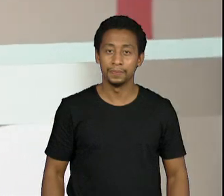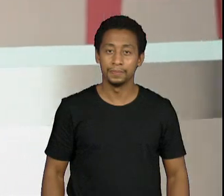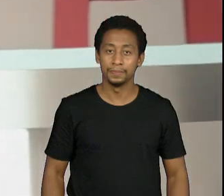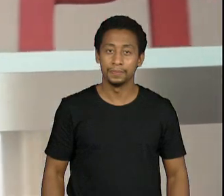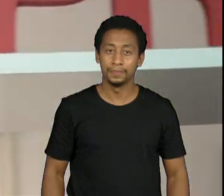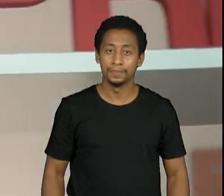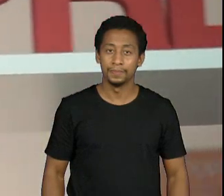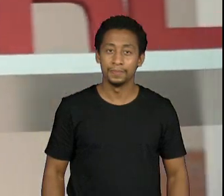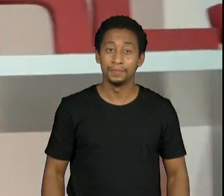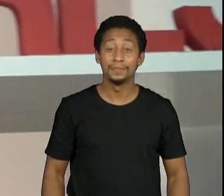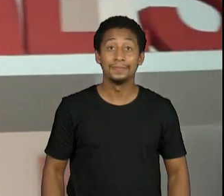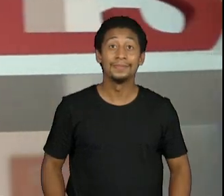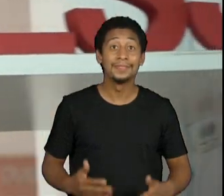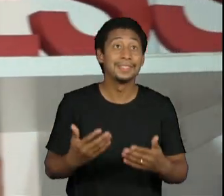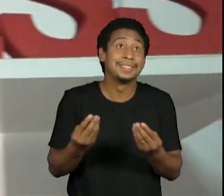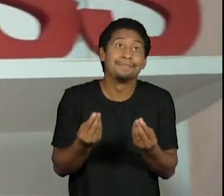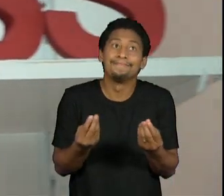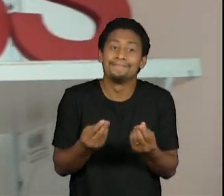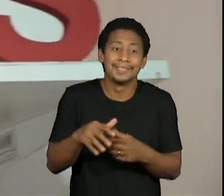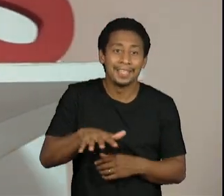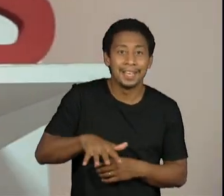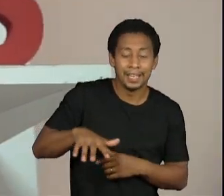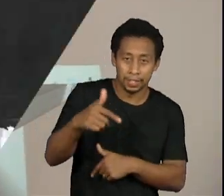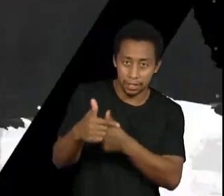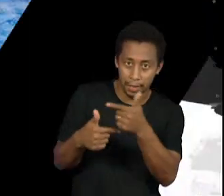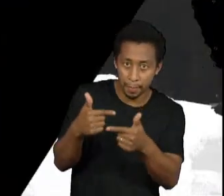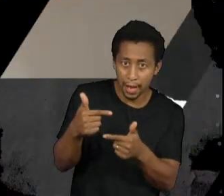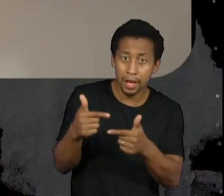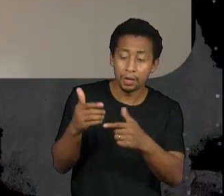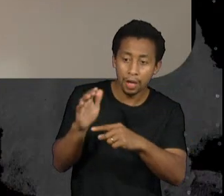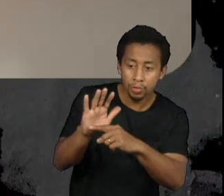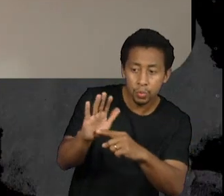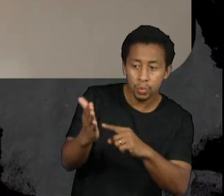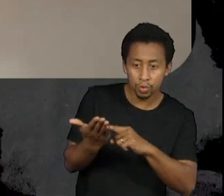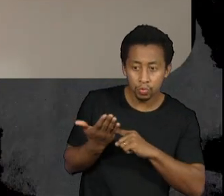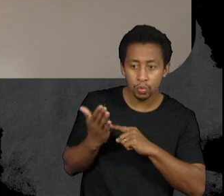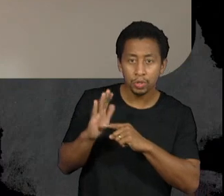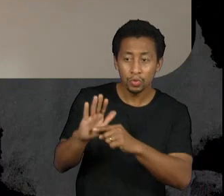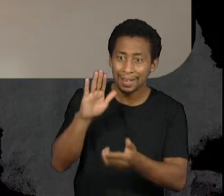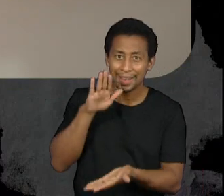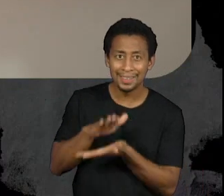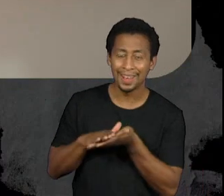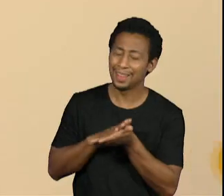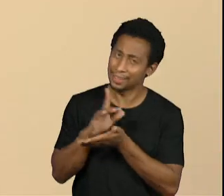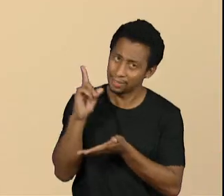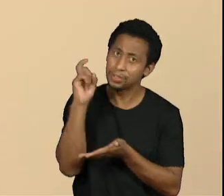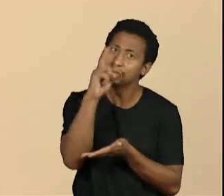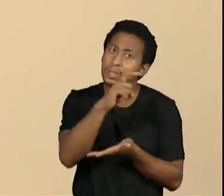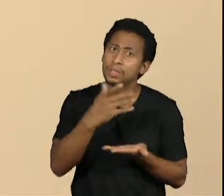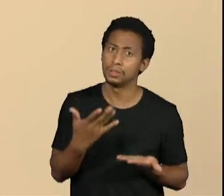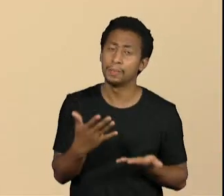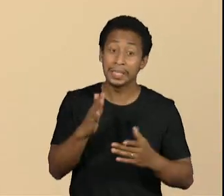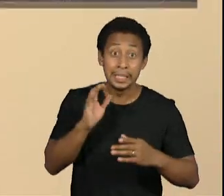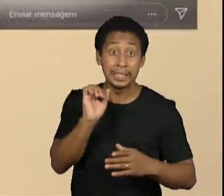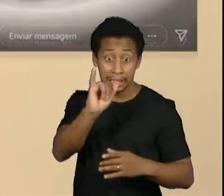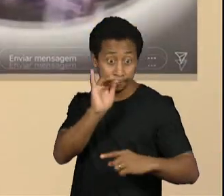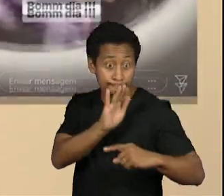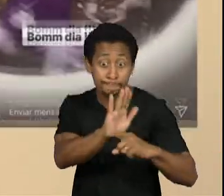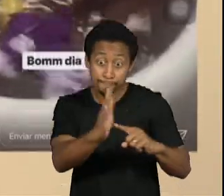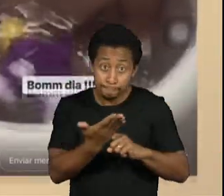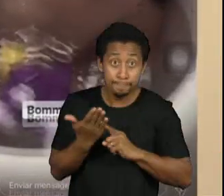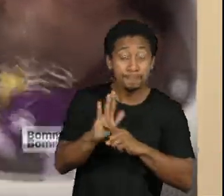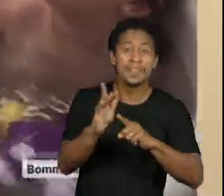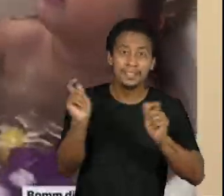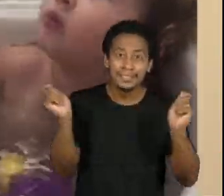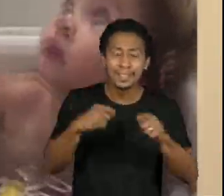Sem diversidade no ambiente não se constrói inovação, se constrói pluralidade de ideias, não se